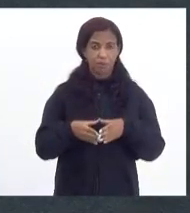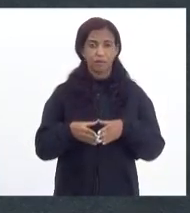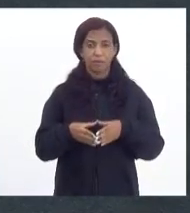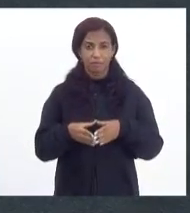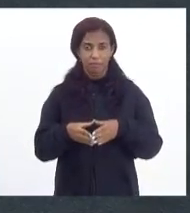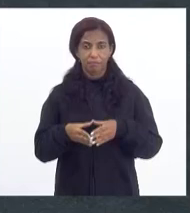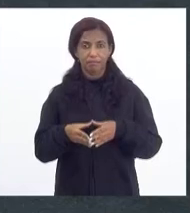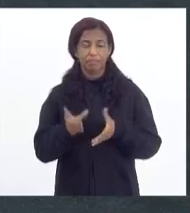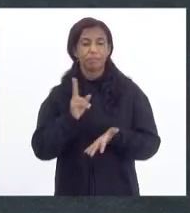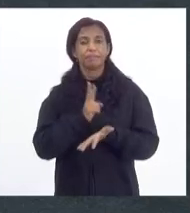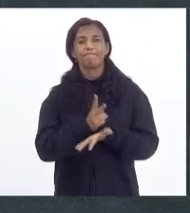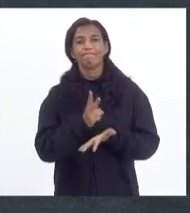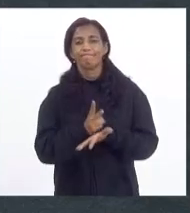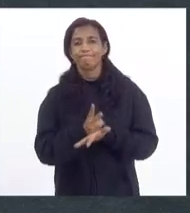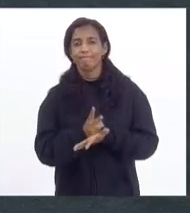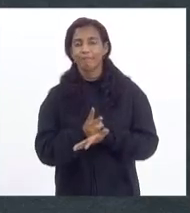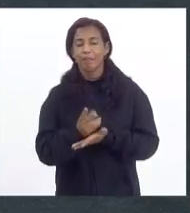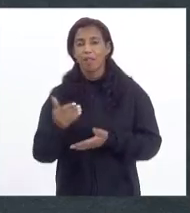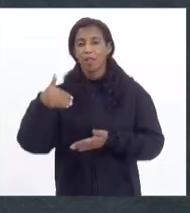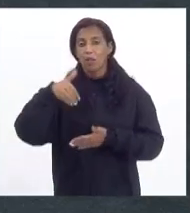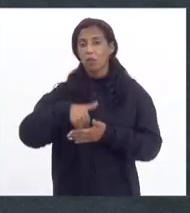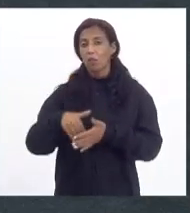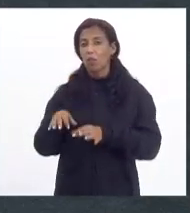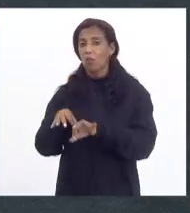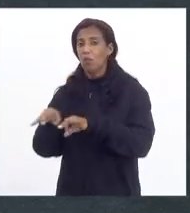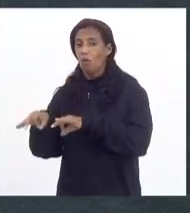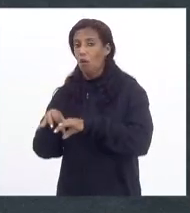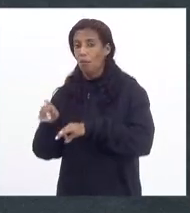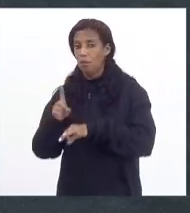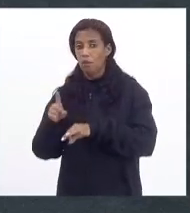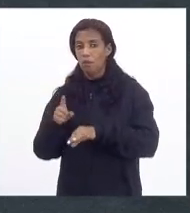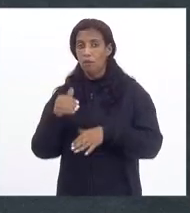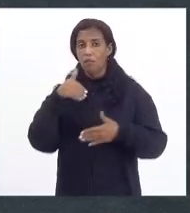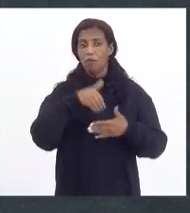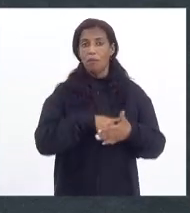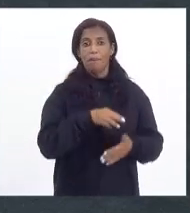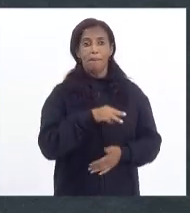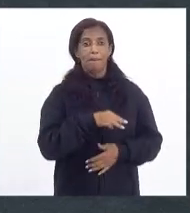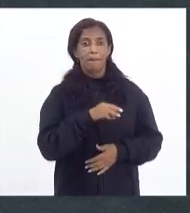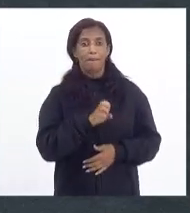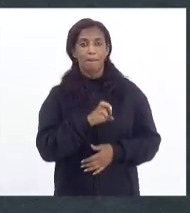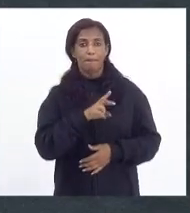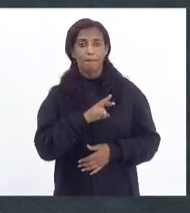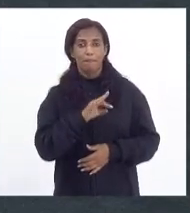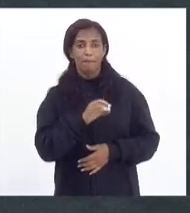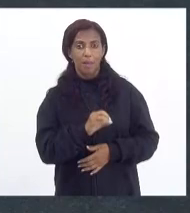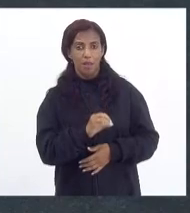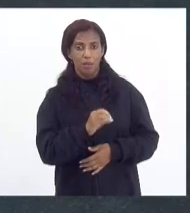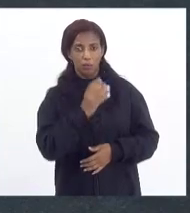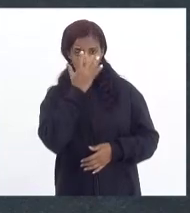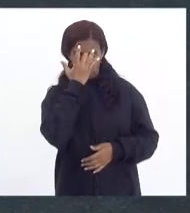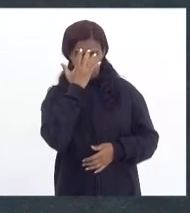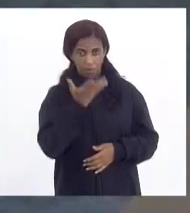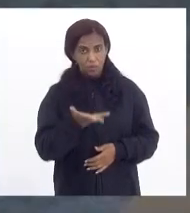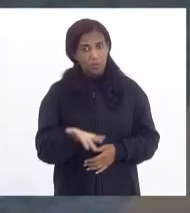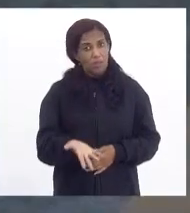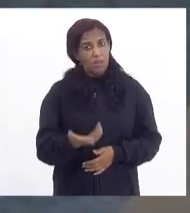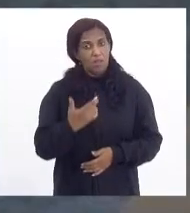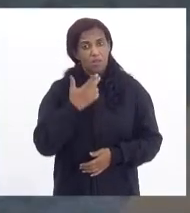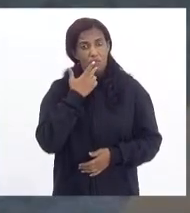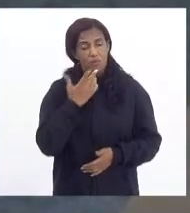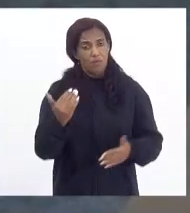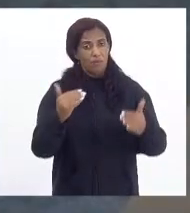comissão permanente não vota forma ou vota mérito, fica mais fácil eu votar, porque eu vou dizer que eu sou